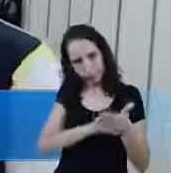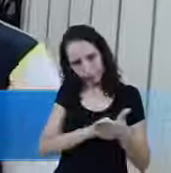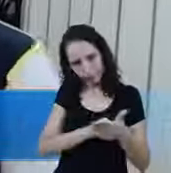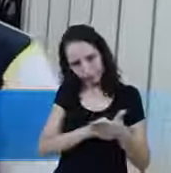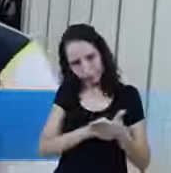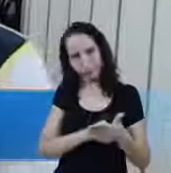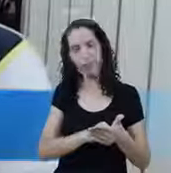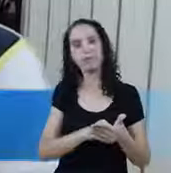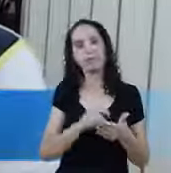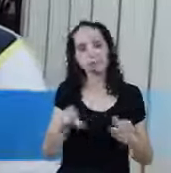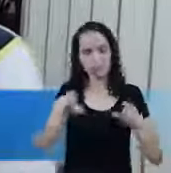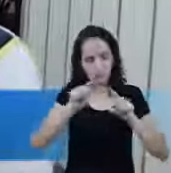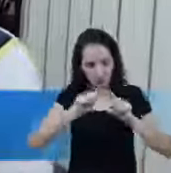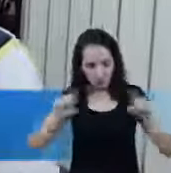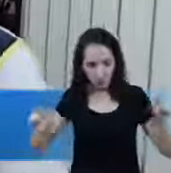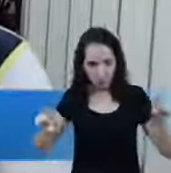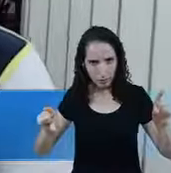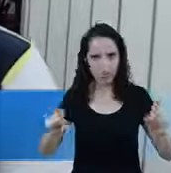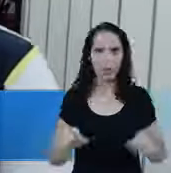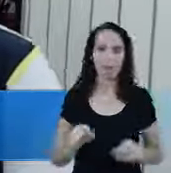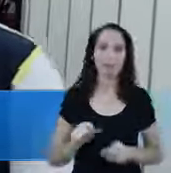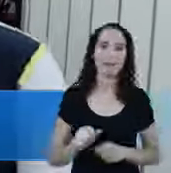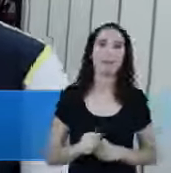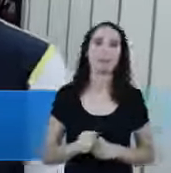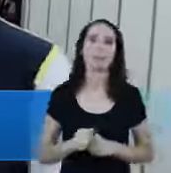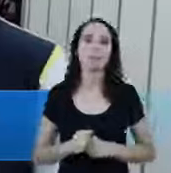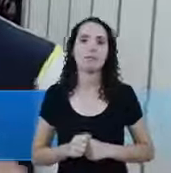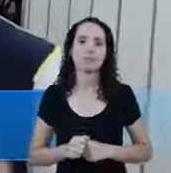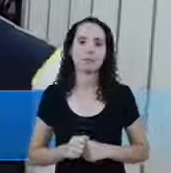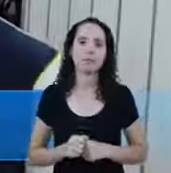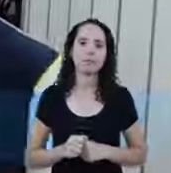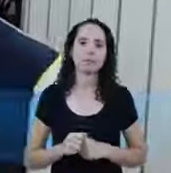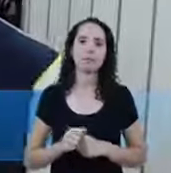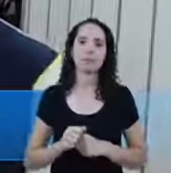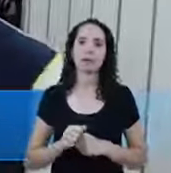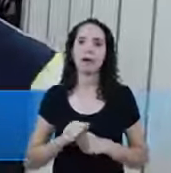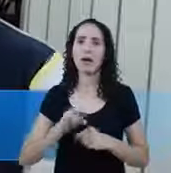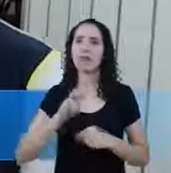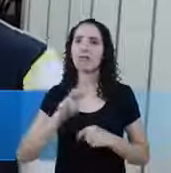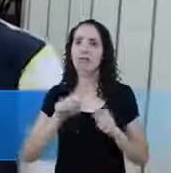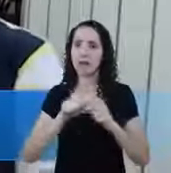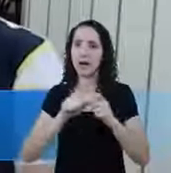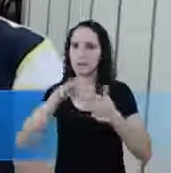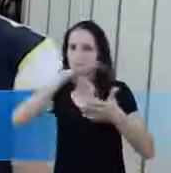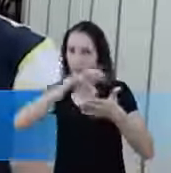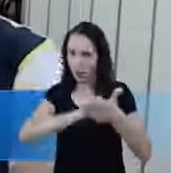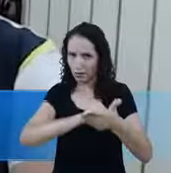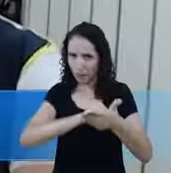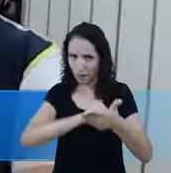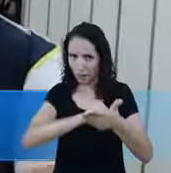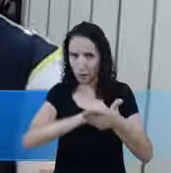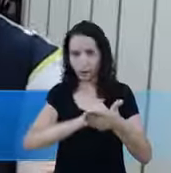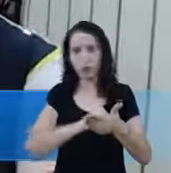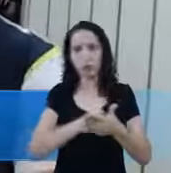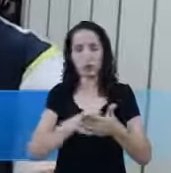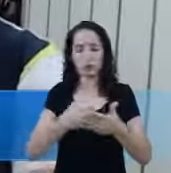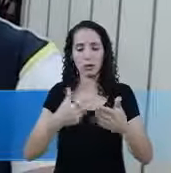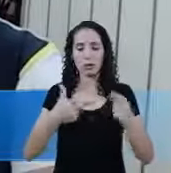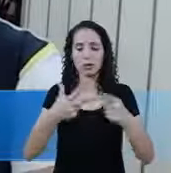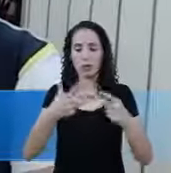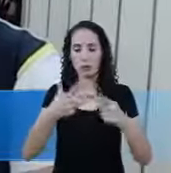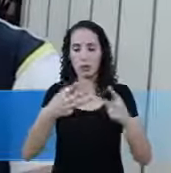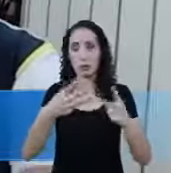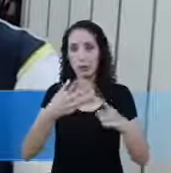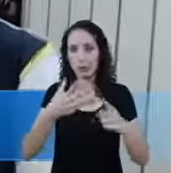.caixa.gov.br Então você vai lá Faz o seu cadastro E você vai estar nesse segundo Terceiro e quarto